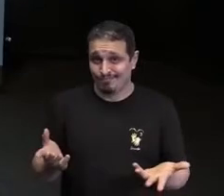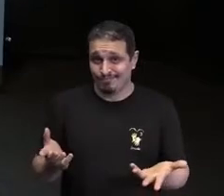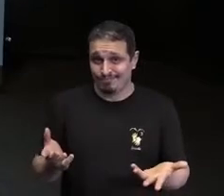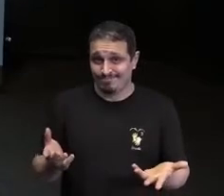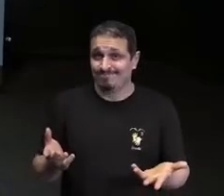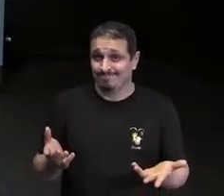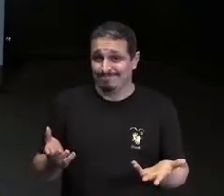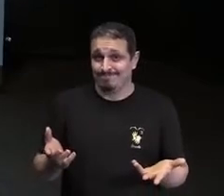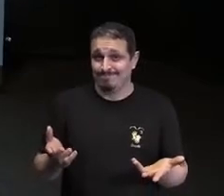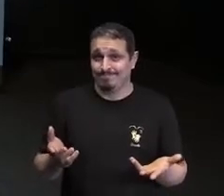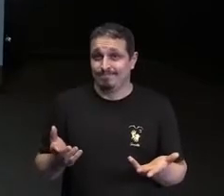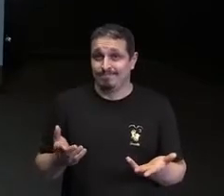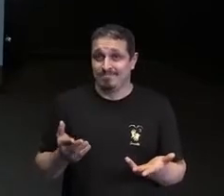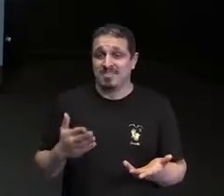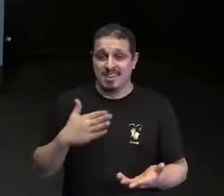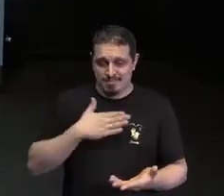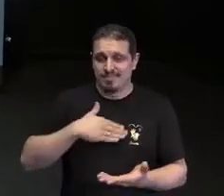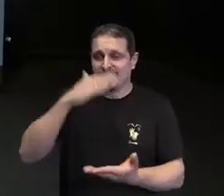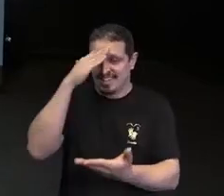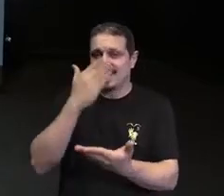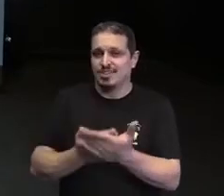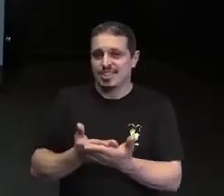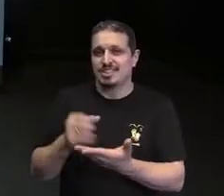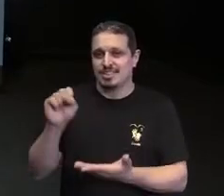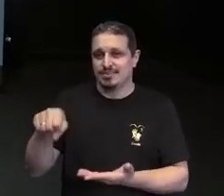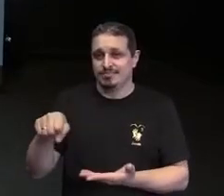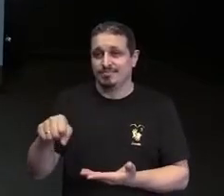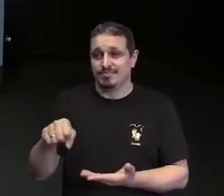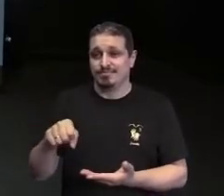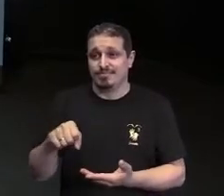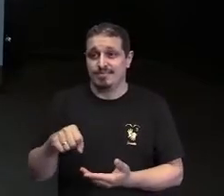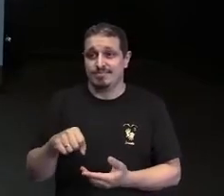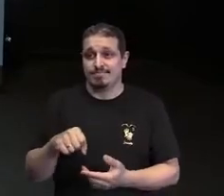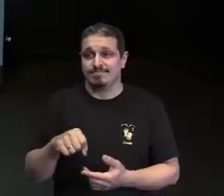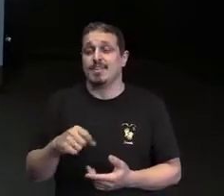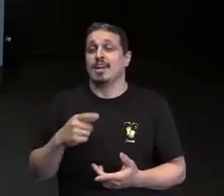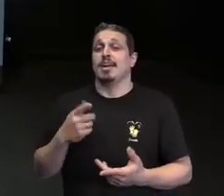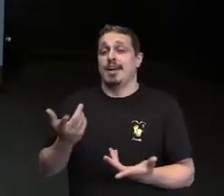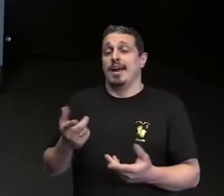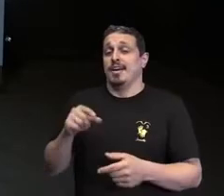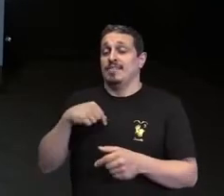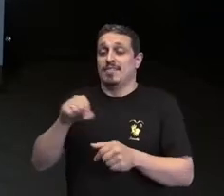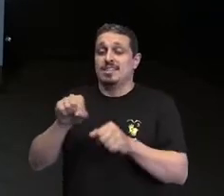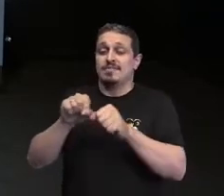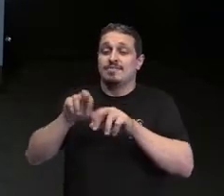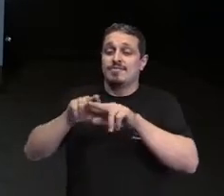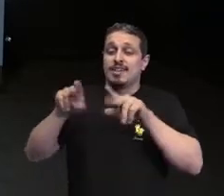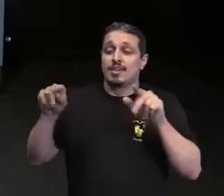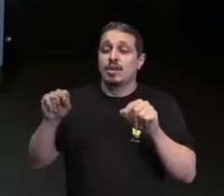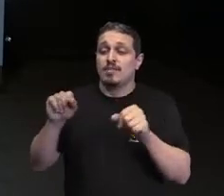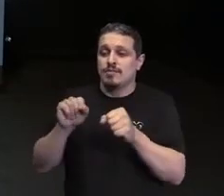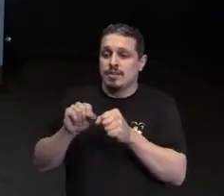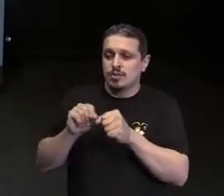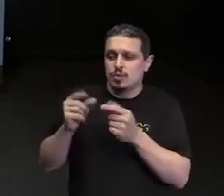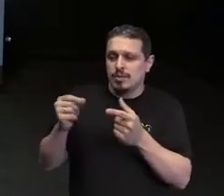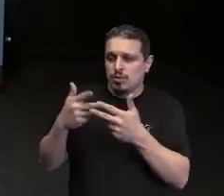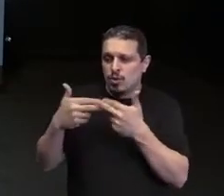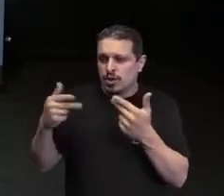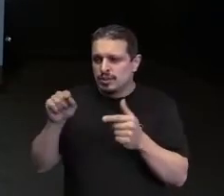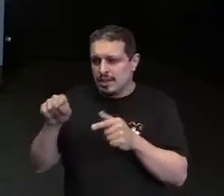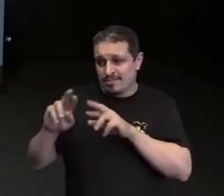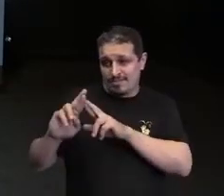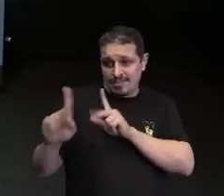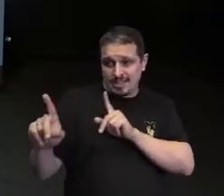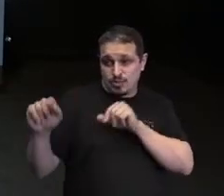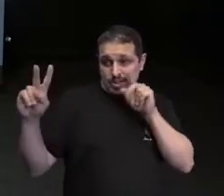ainda entende que essa criança diversa, com todo o respeito que eu vou utilizar para este termo, criança diversa,